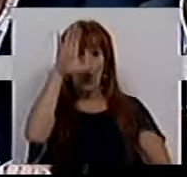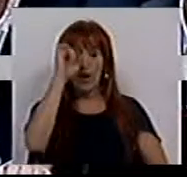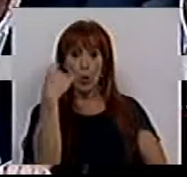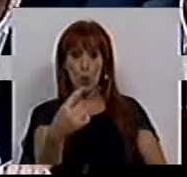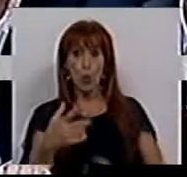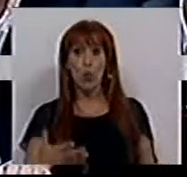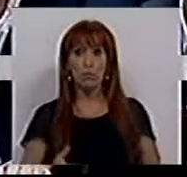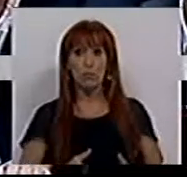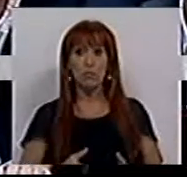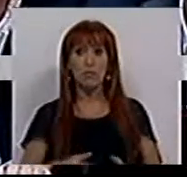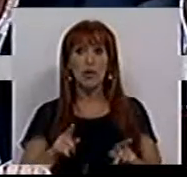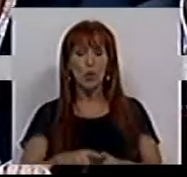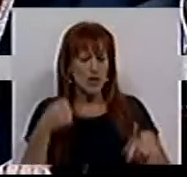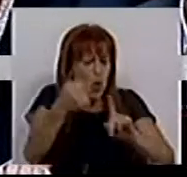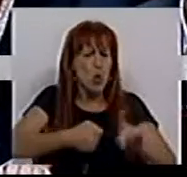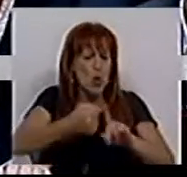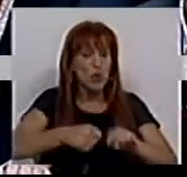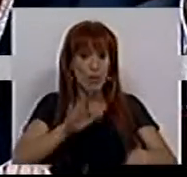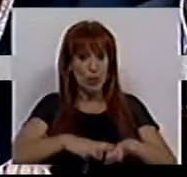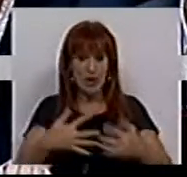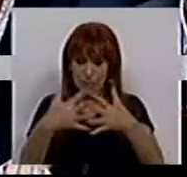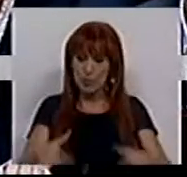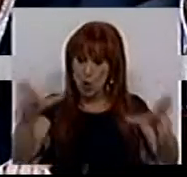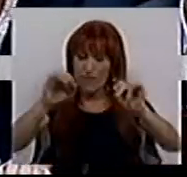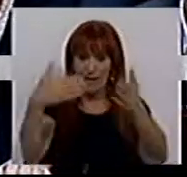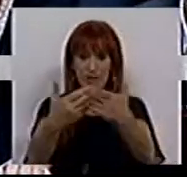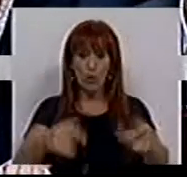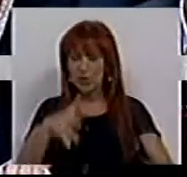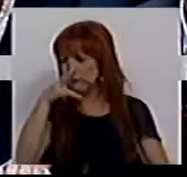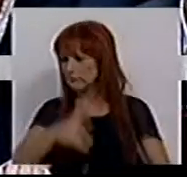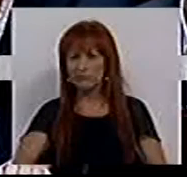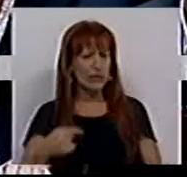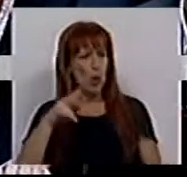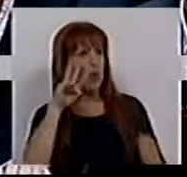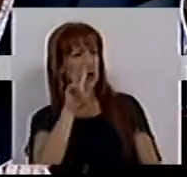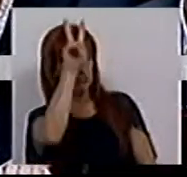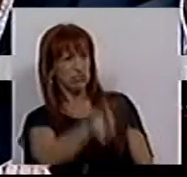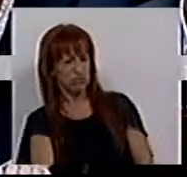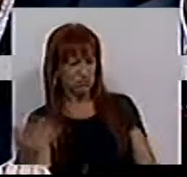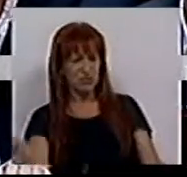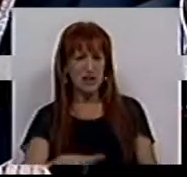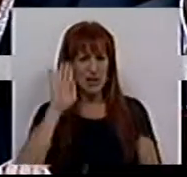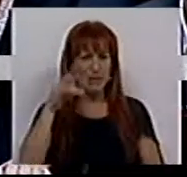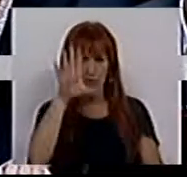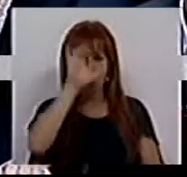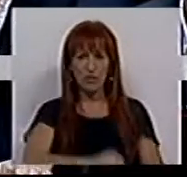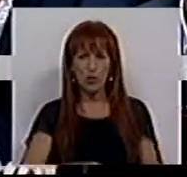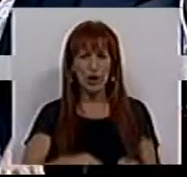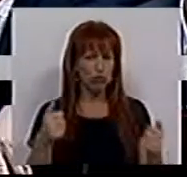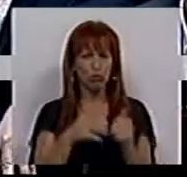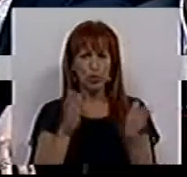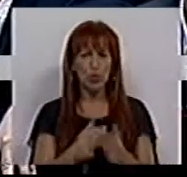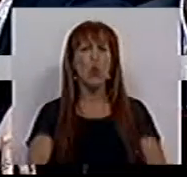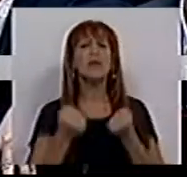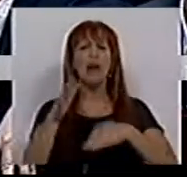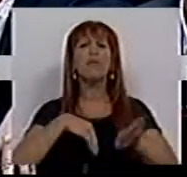Governo que estivesse a lutar por essa reestruturação. Infelizmente, quando olhamos para si, sabemos que este Governo, tudo o que